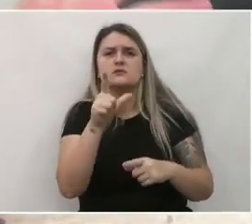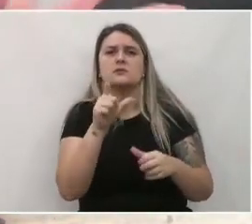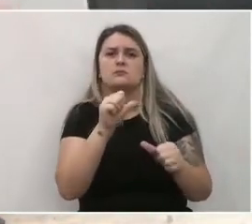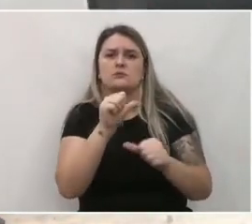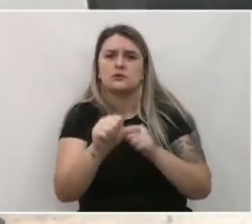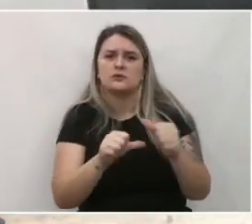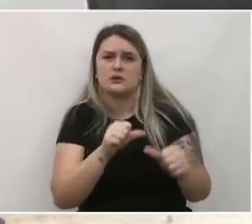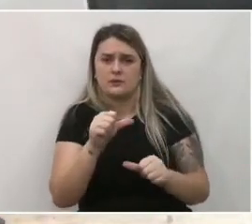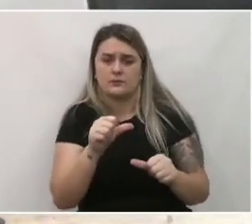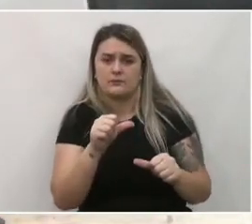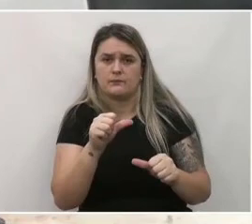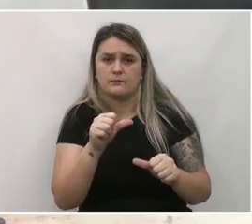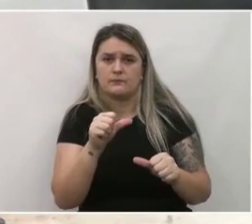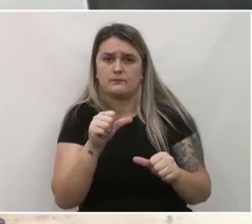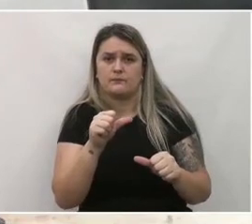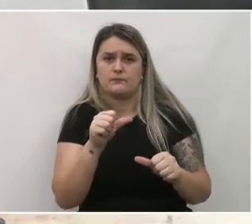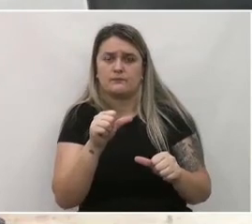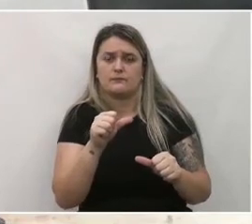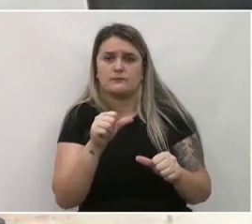situação?